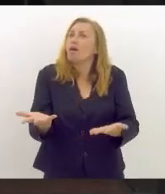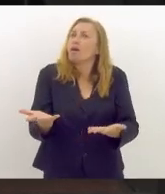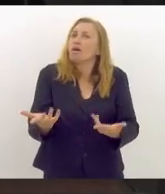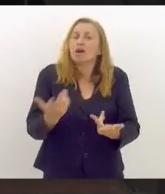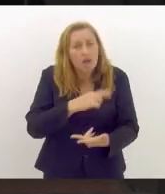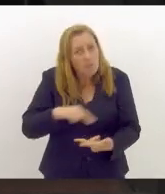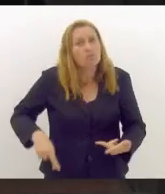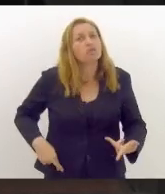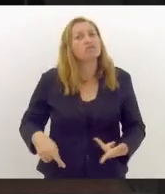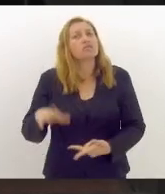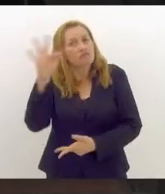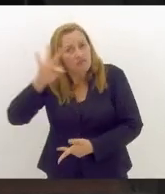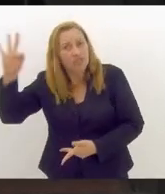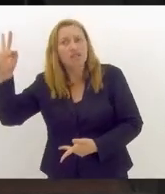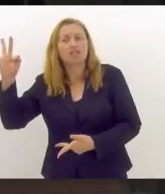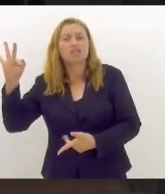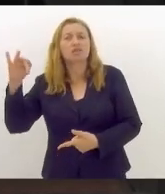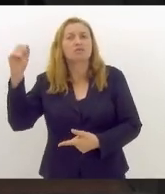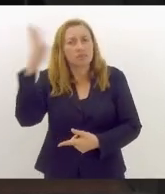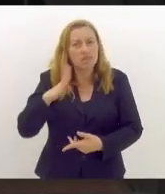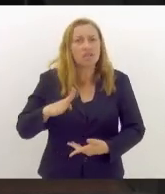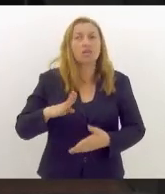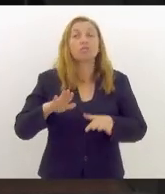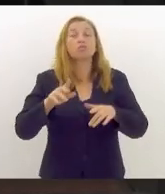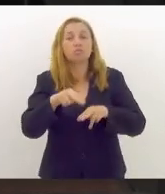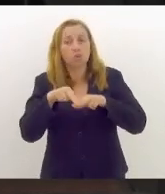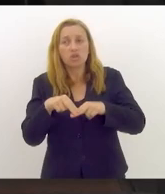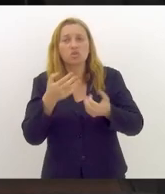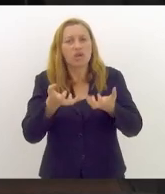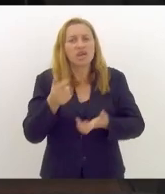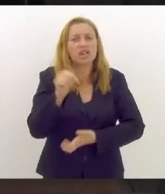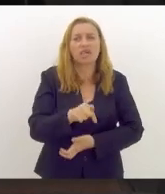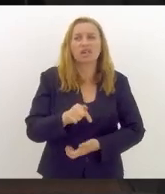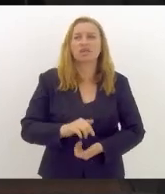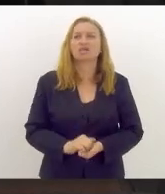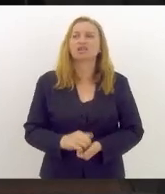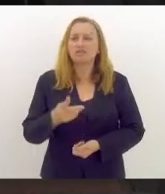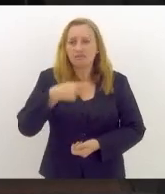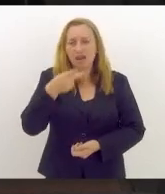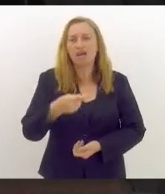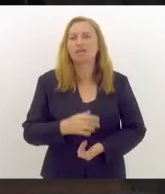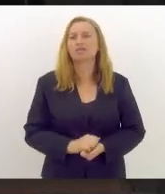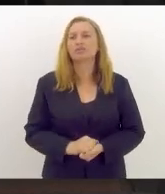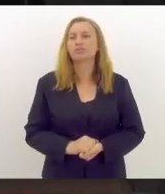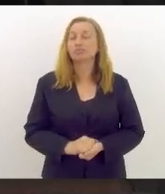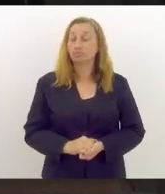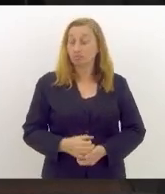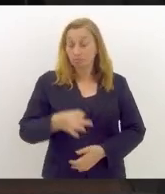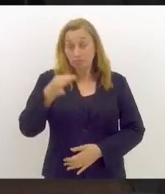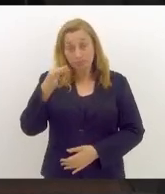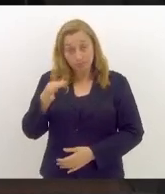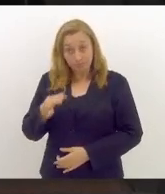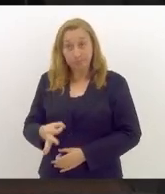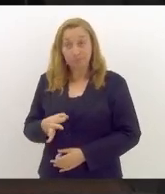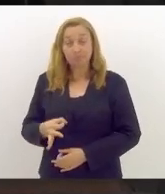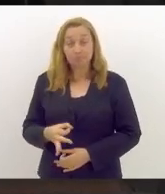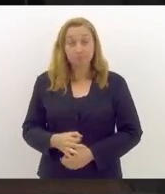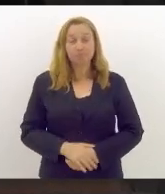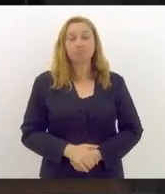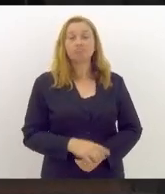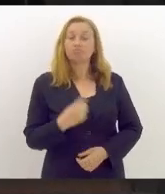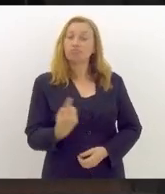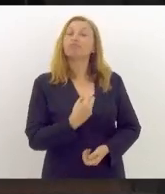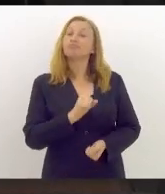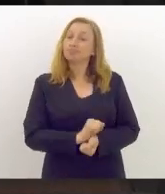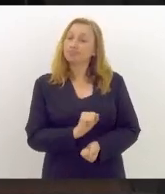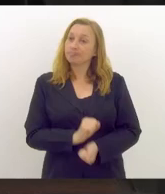republicano, federativo, brasileiro. Por isso que eu quero aqui ressaltar, de maneira muito firme, é o mínimo que se espera